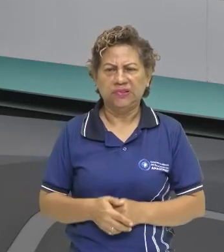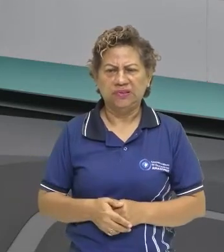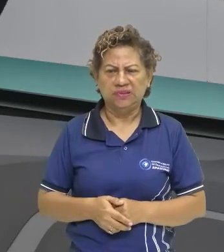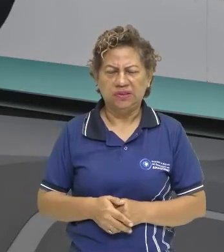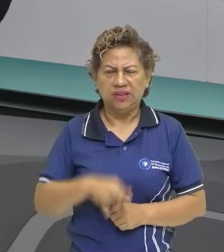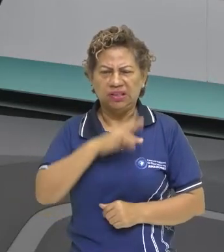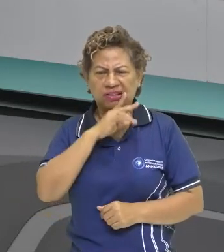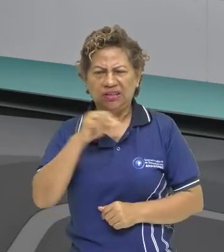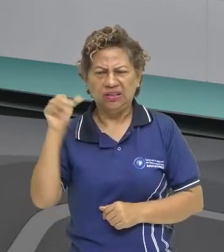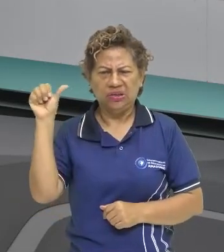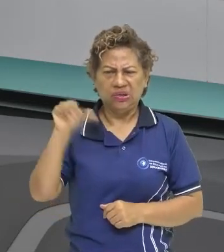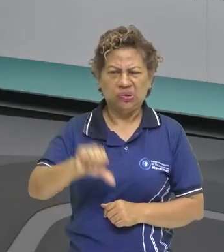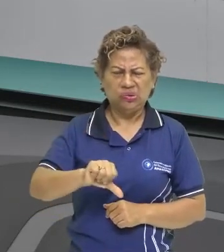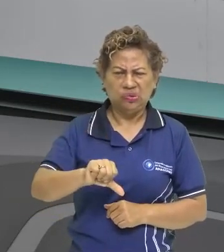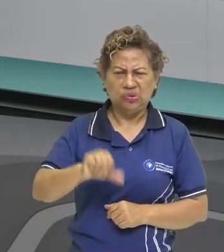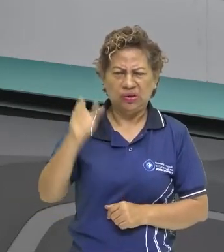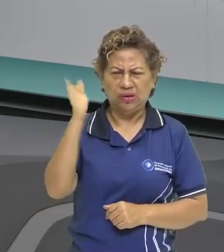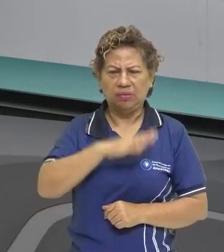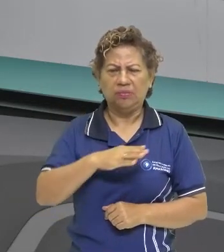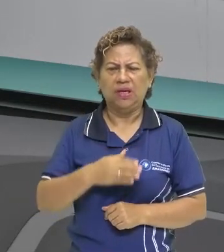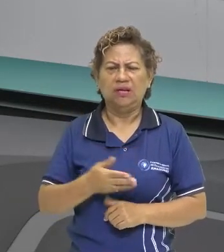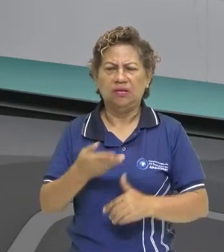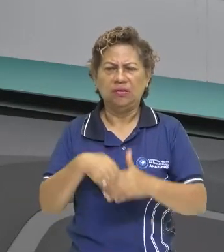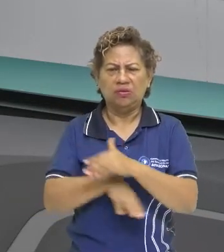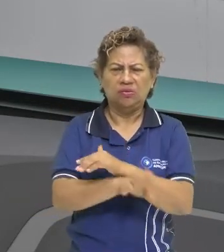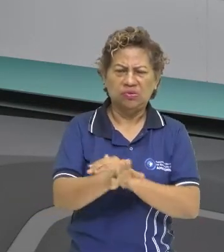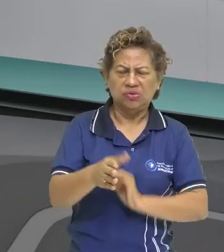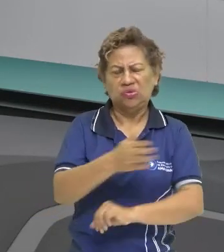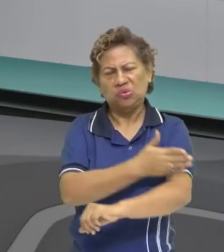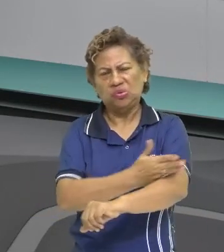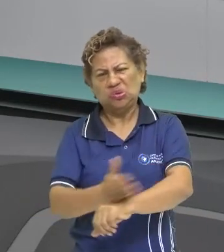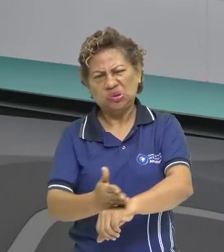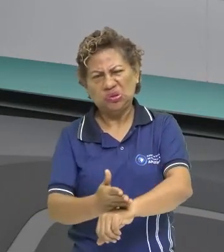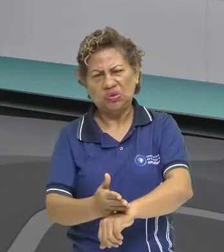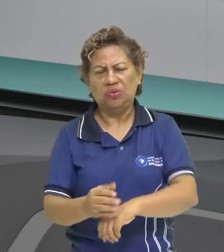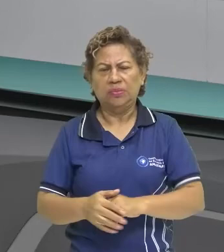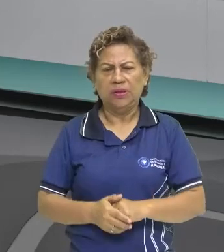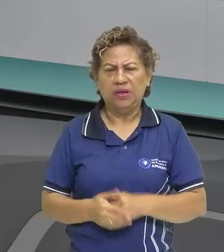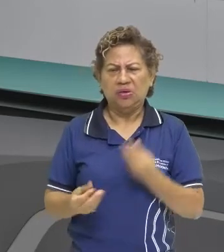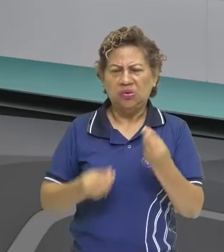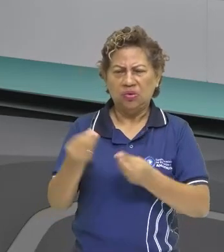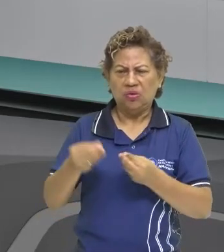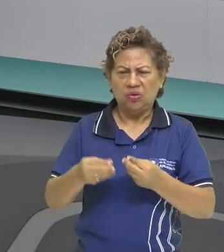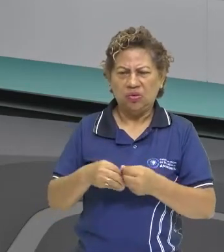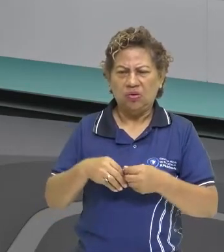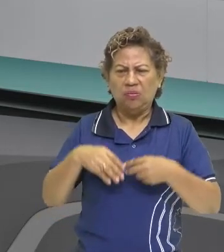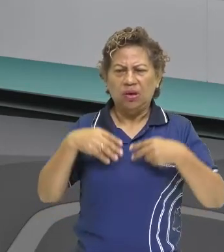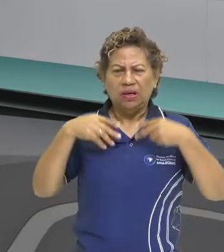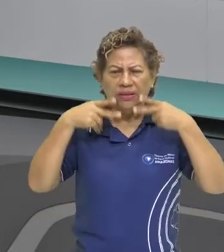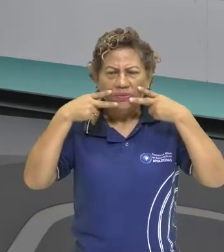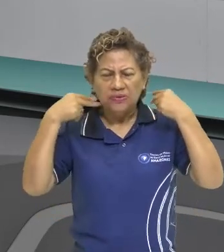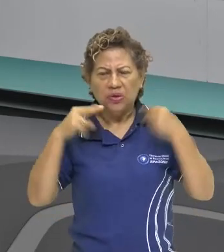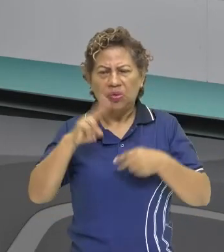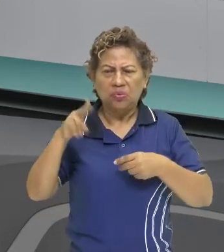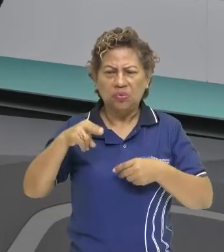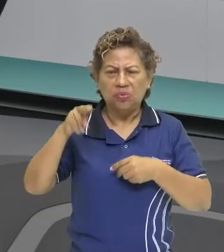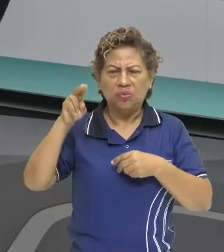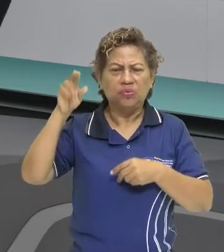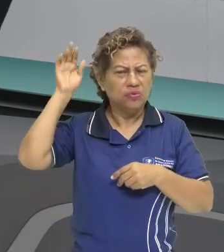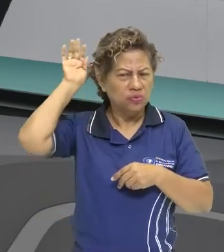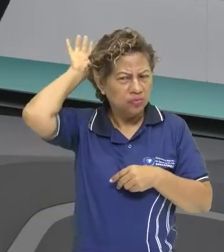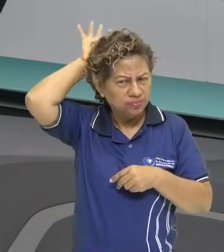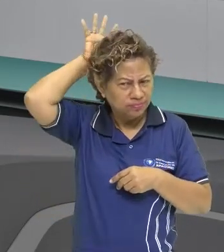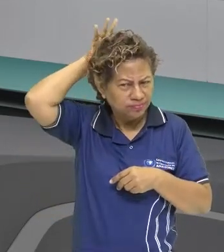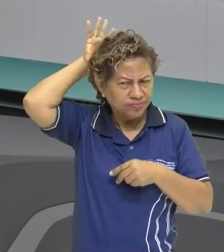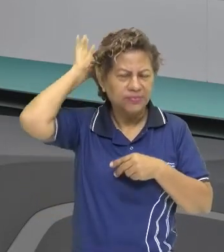costume é bailar, adornar-se, andar pintado, tigipenas, empenado,